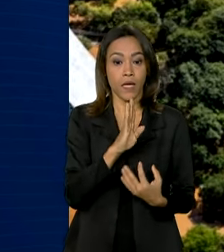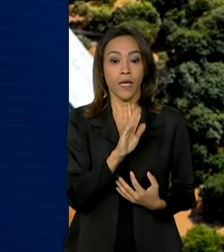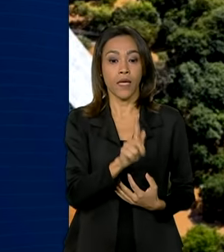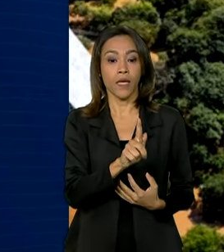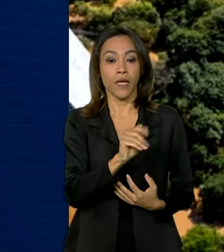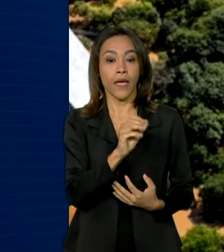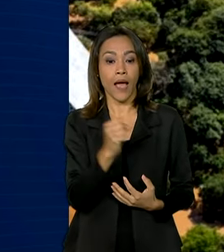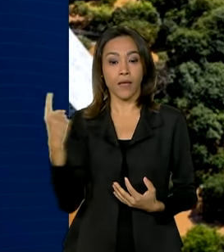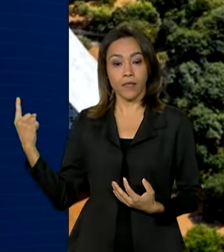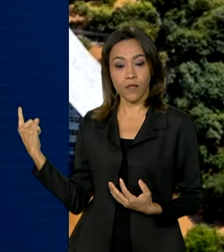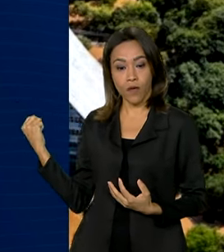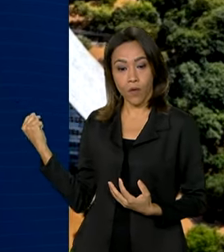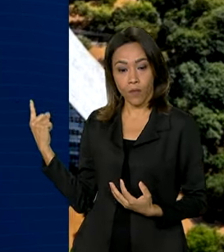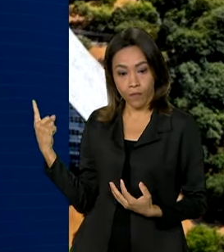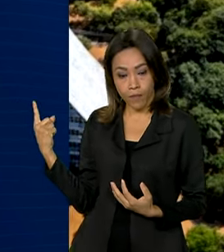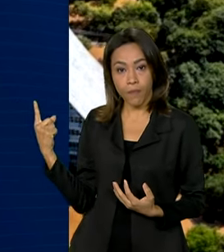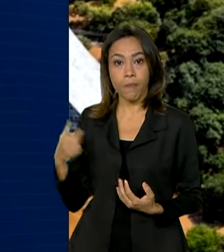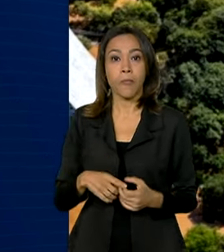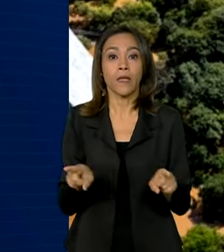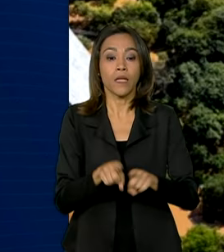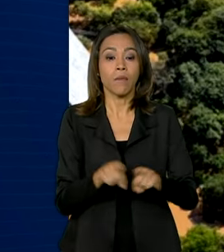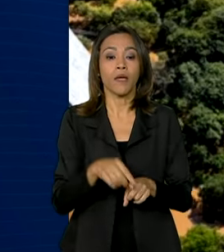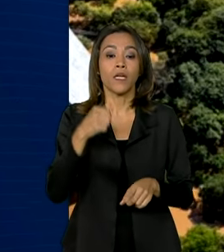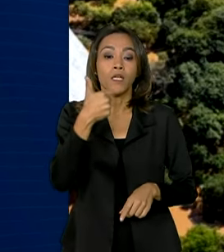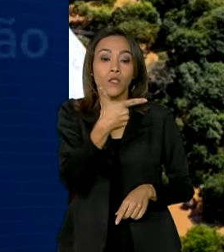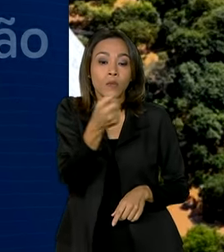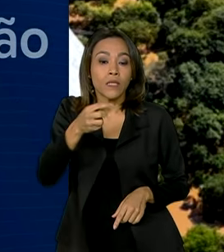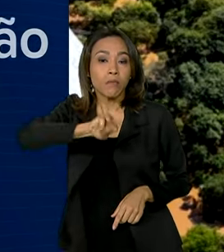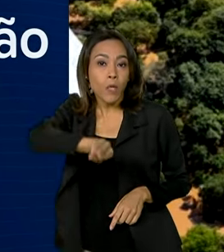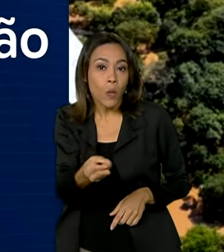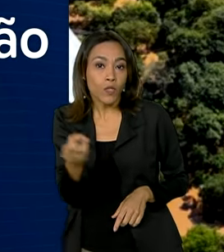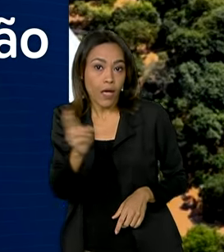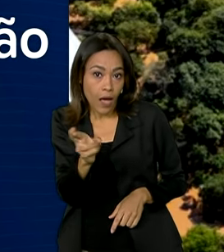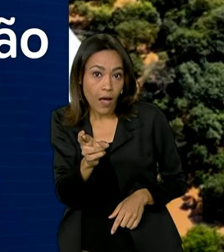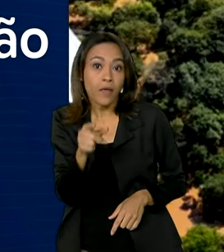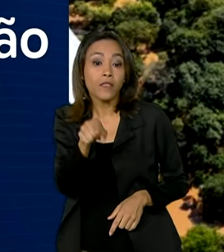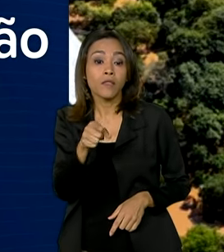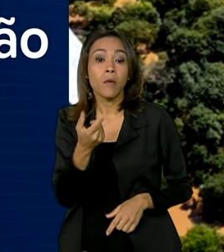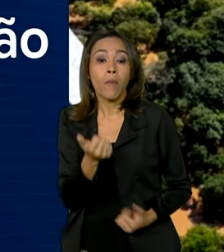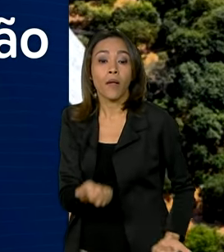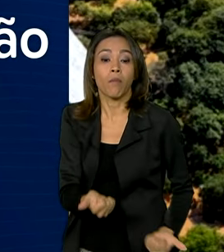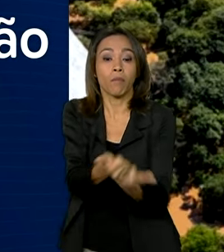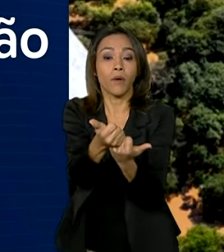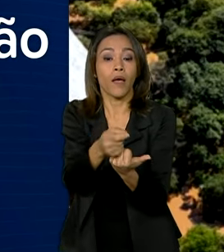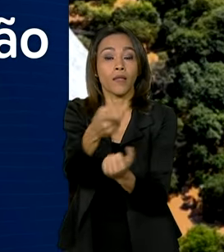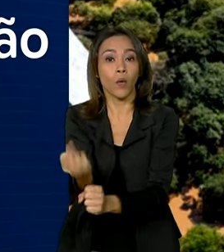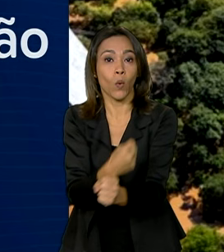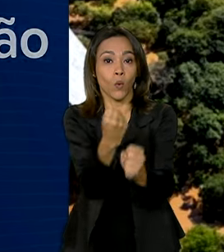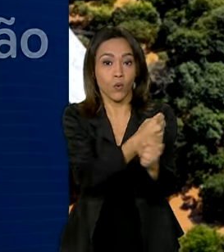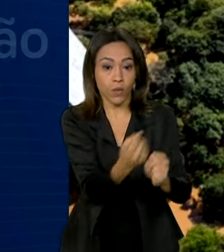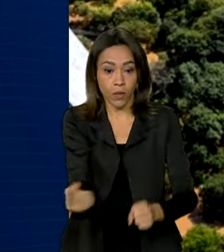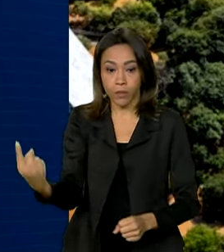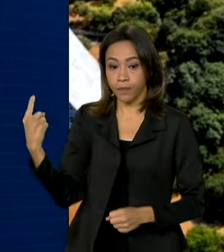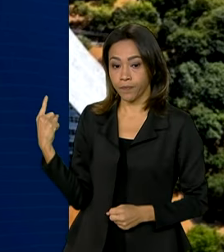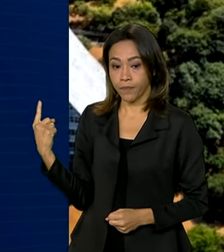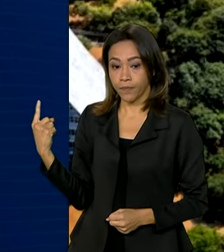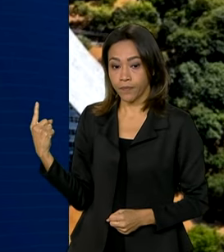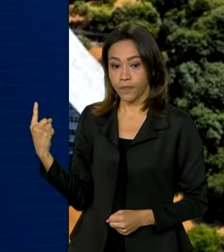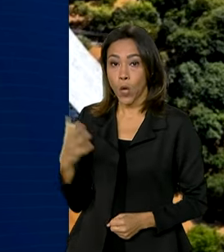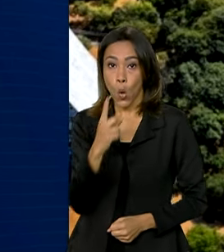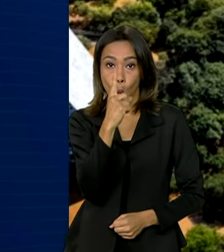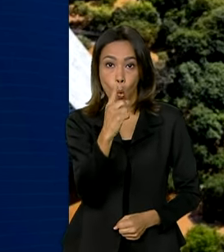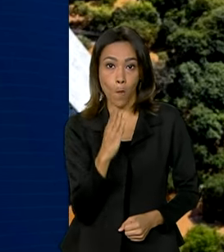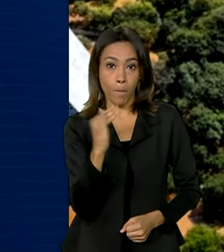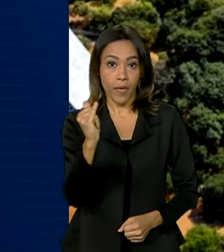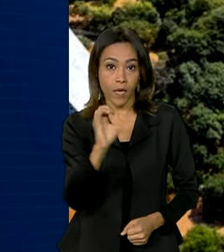380 milhões, R 200 milhões para financiamento na reconstrução, R 1,8